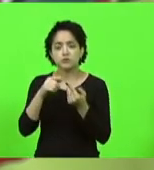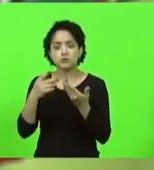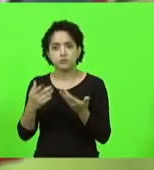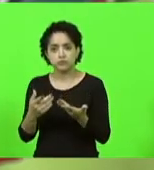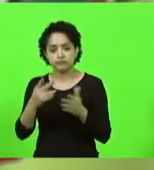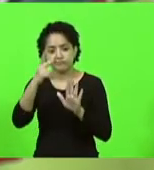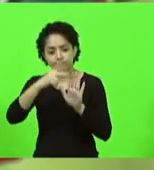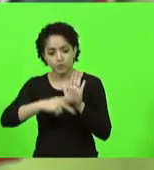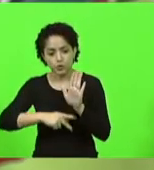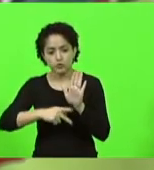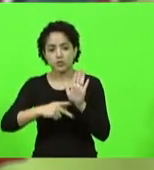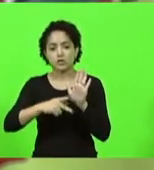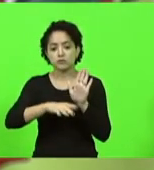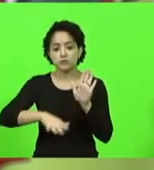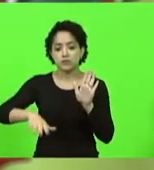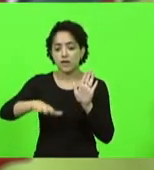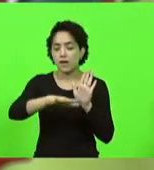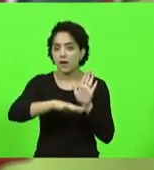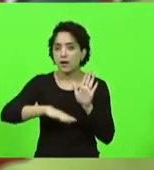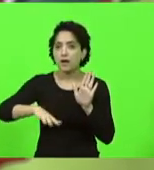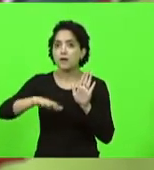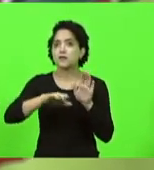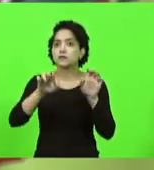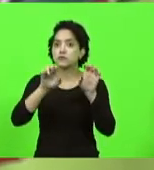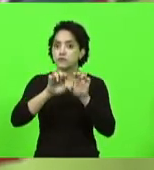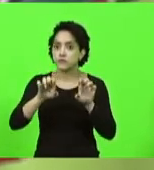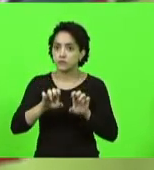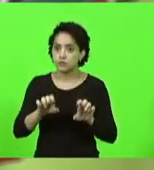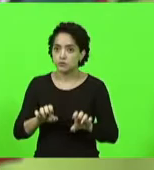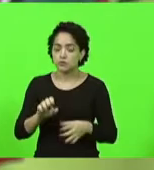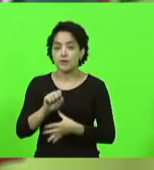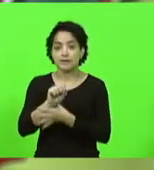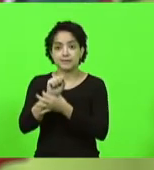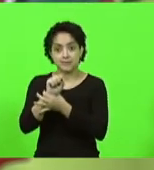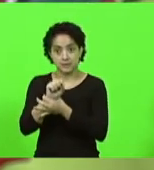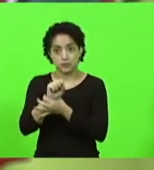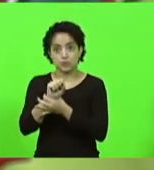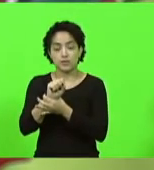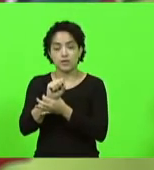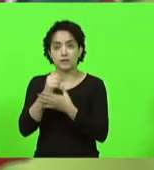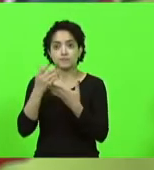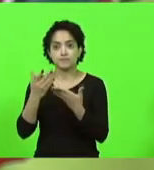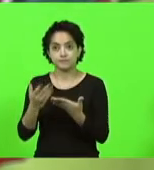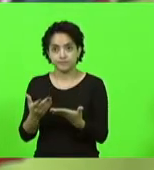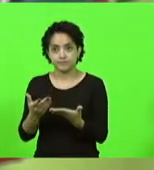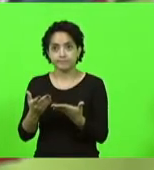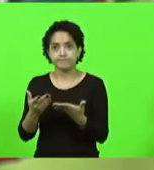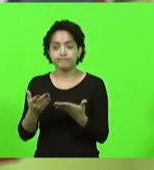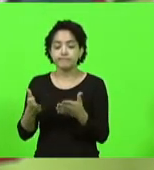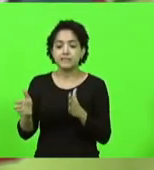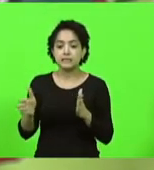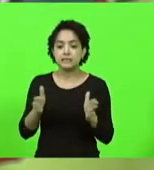na área de infraestrutura e assegurar aos prefeitos, nesse tempo tão